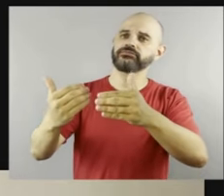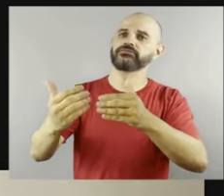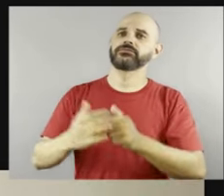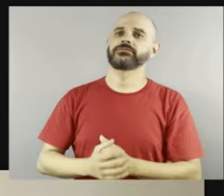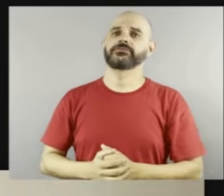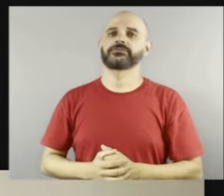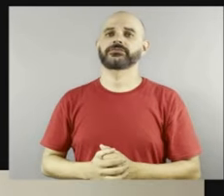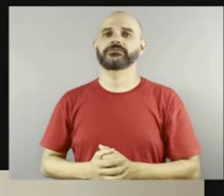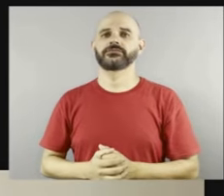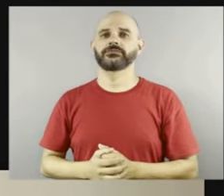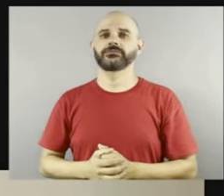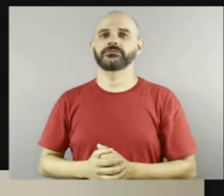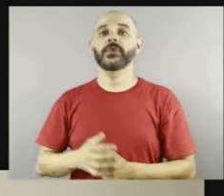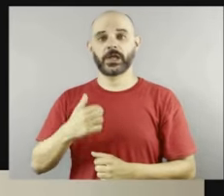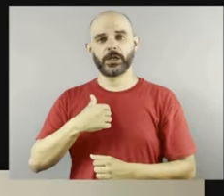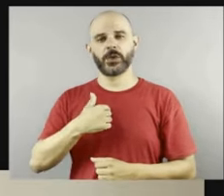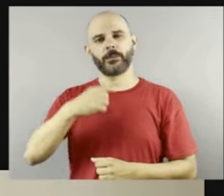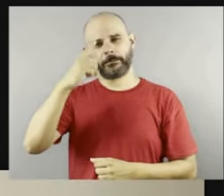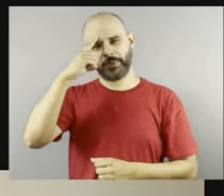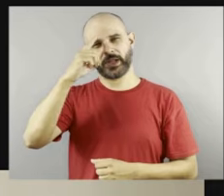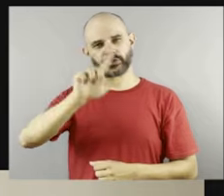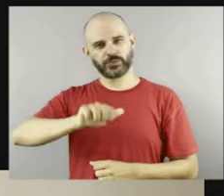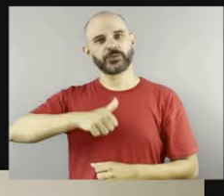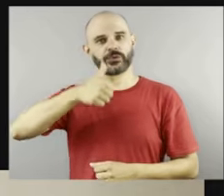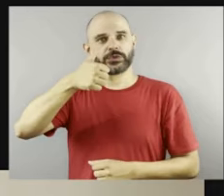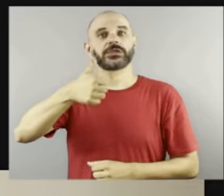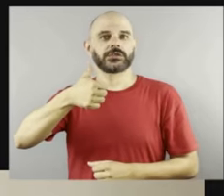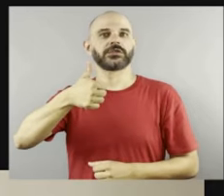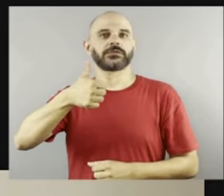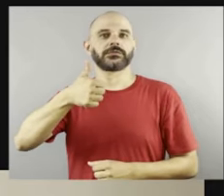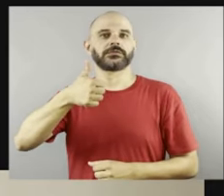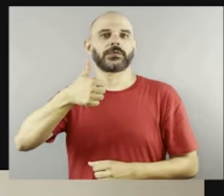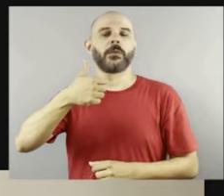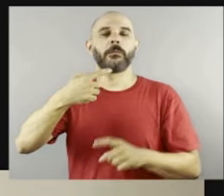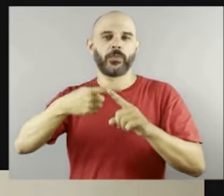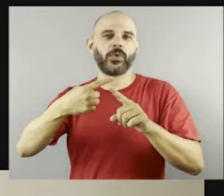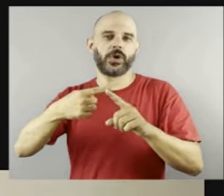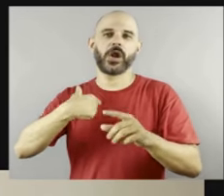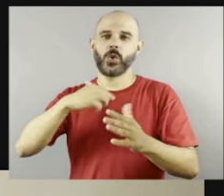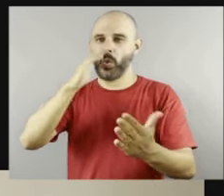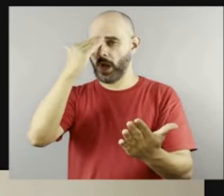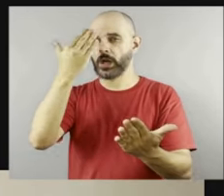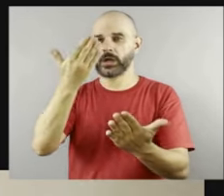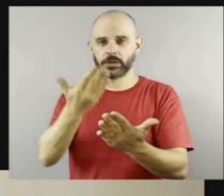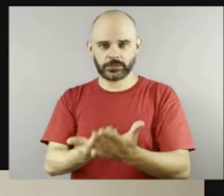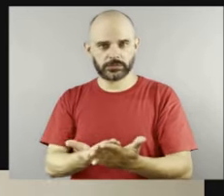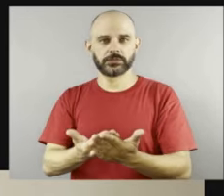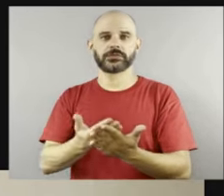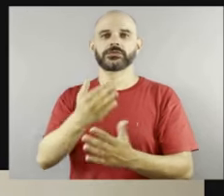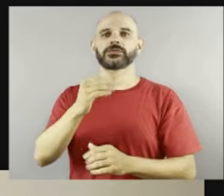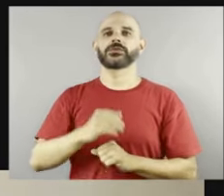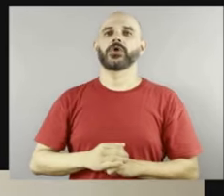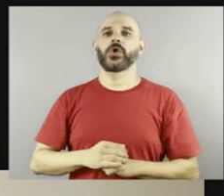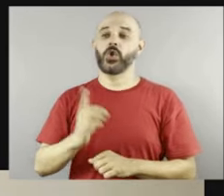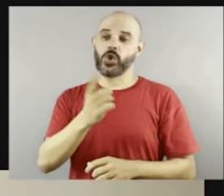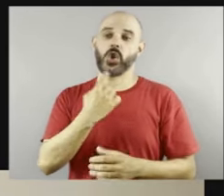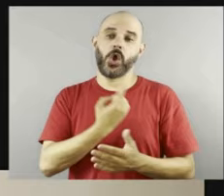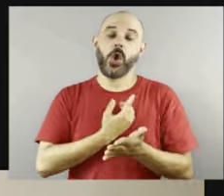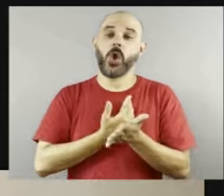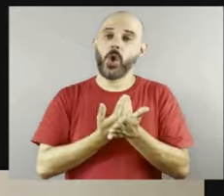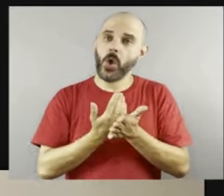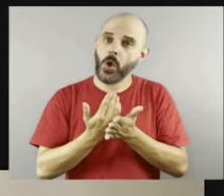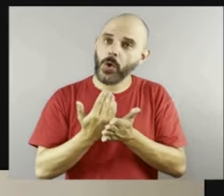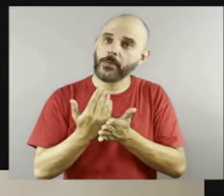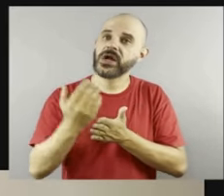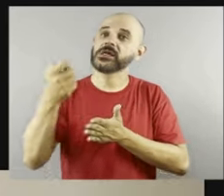natureza, eu ainda acredito, eu ainda acredito que isso é só um começo necessário, mas que nós vamos chegar num momento